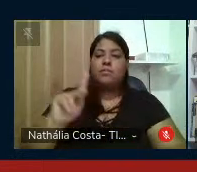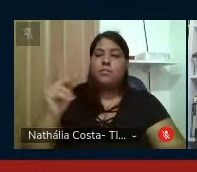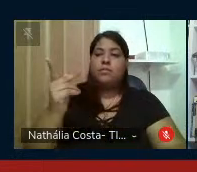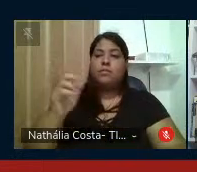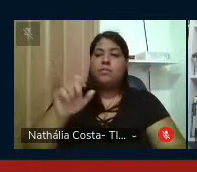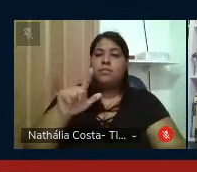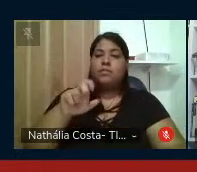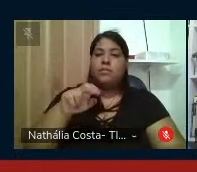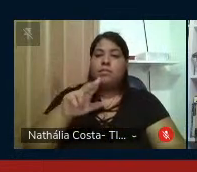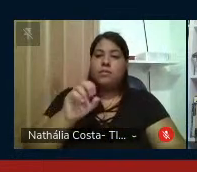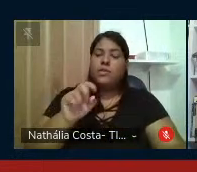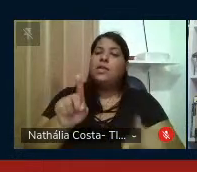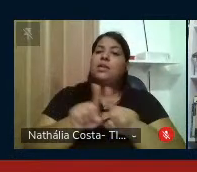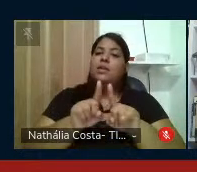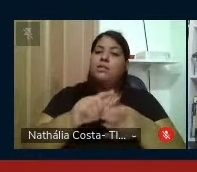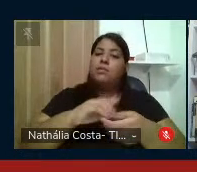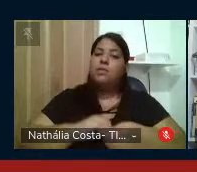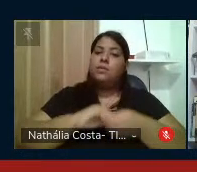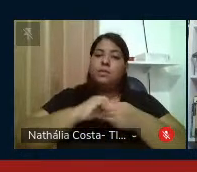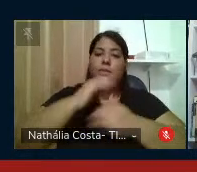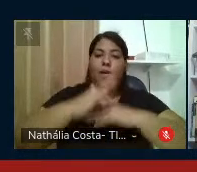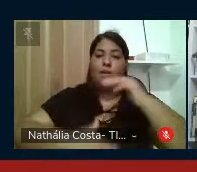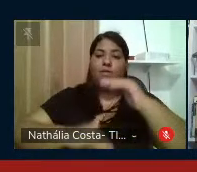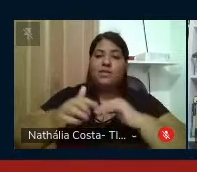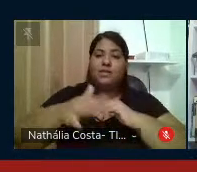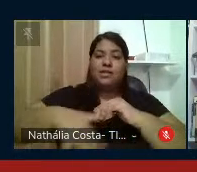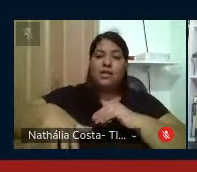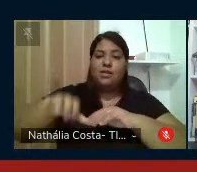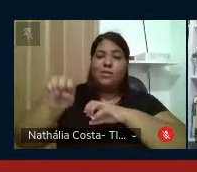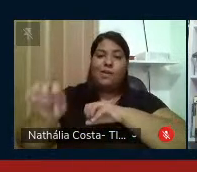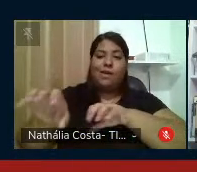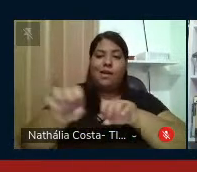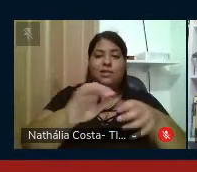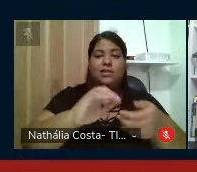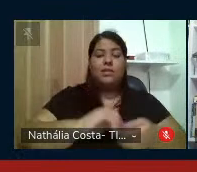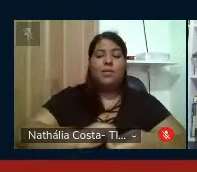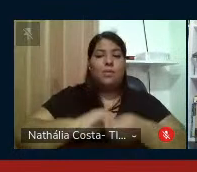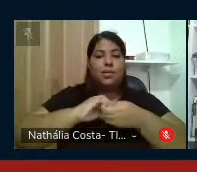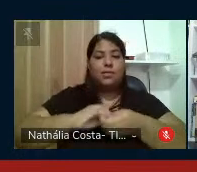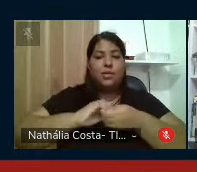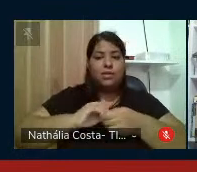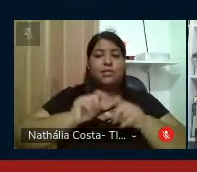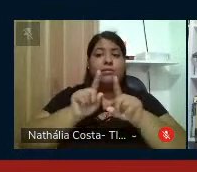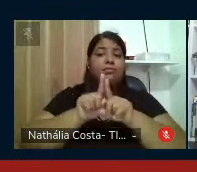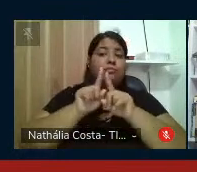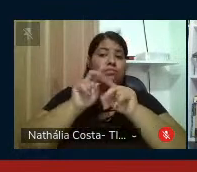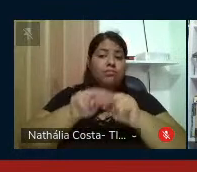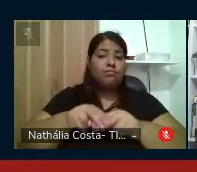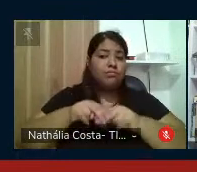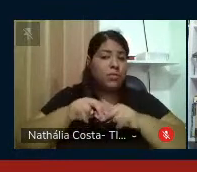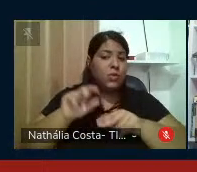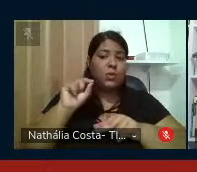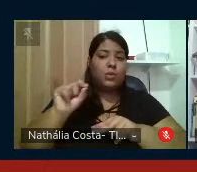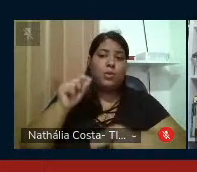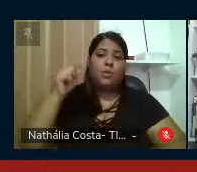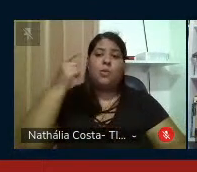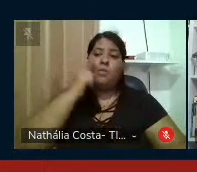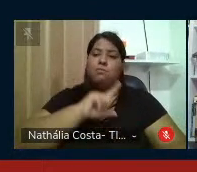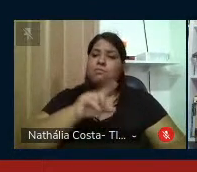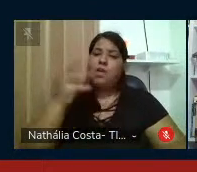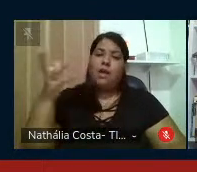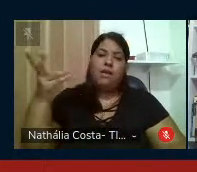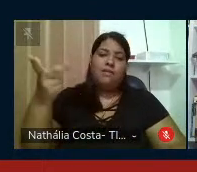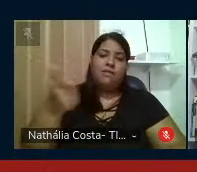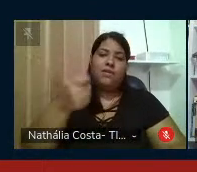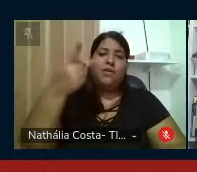seu nome, em saúde, especialmente profissionais de educação, cumprimentando exatamente por uma conquista espetacular